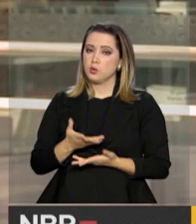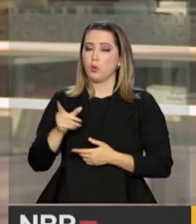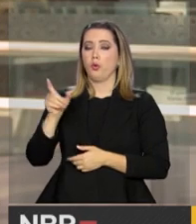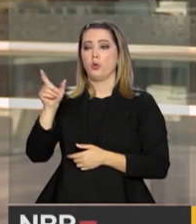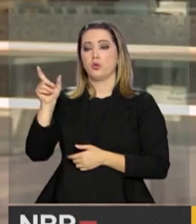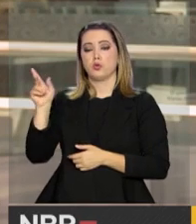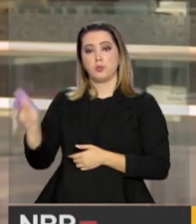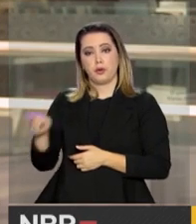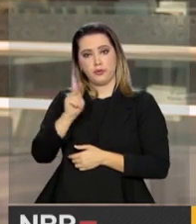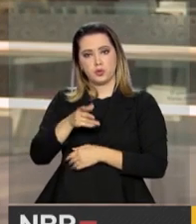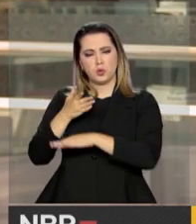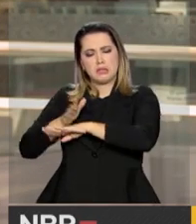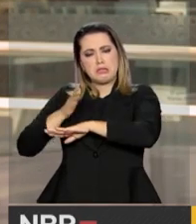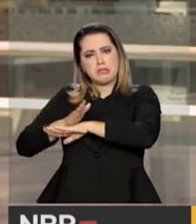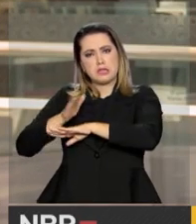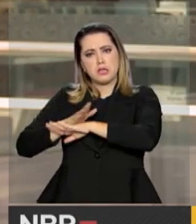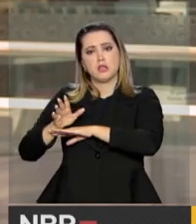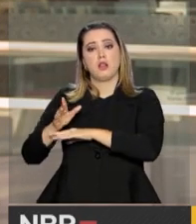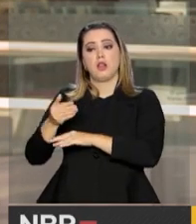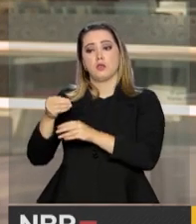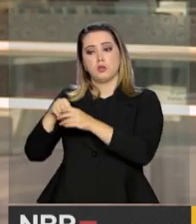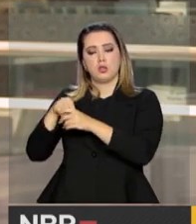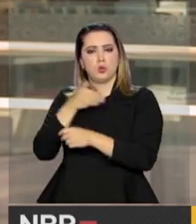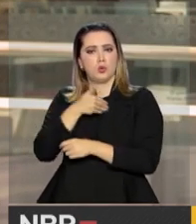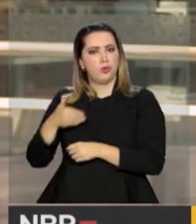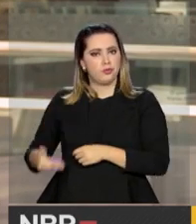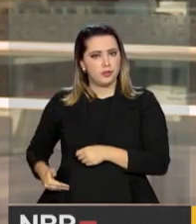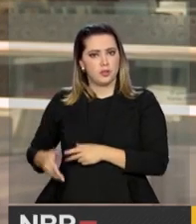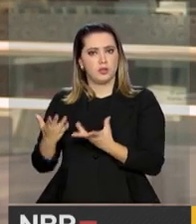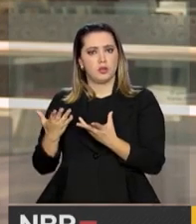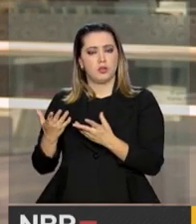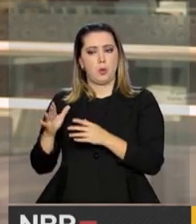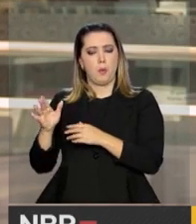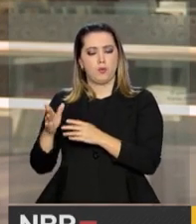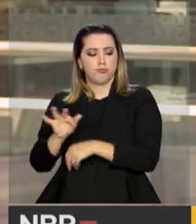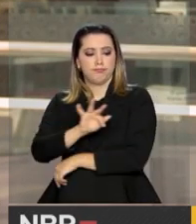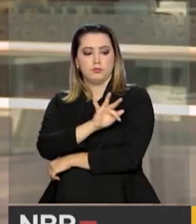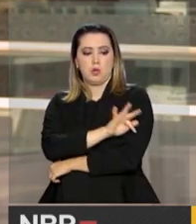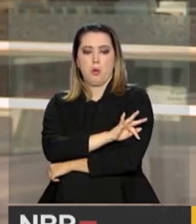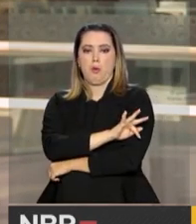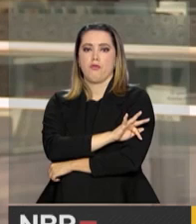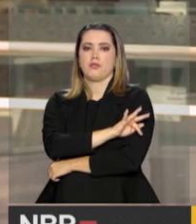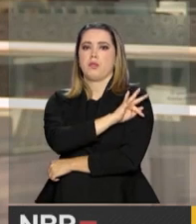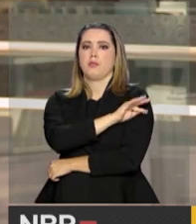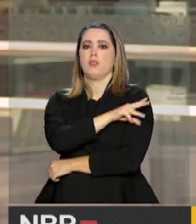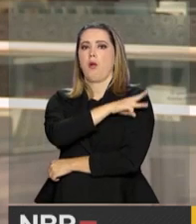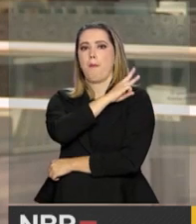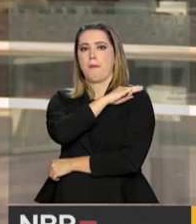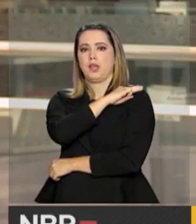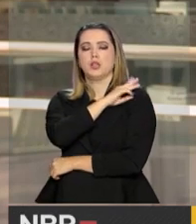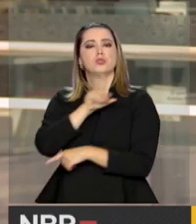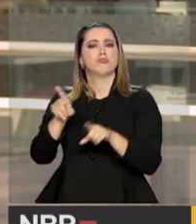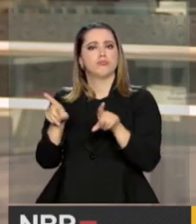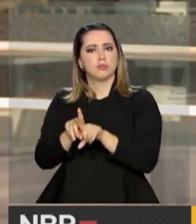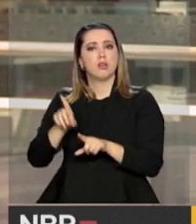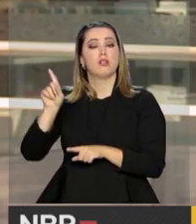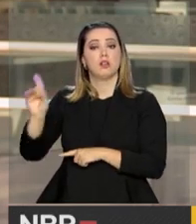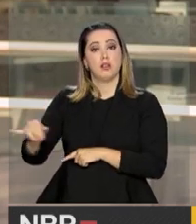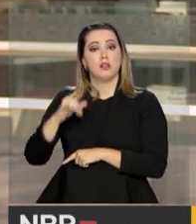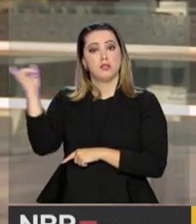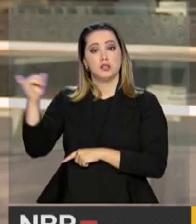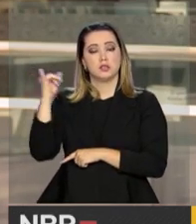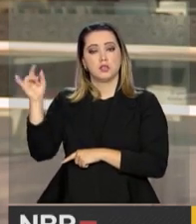capacitados, tanto no ensino público, no ensino fundamental, quanto no ensino médio, é de fundamental